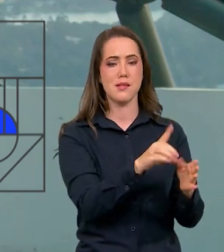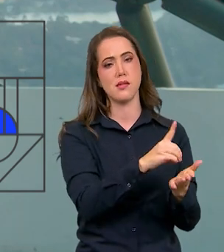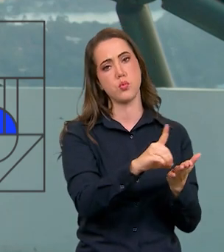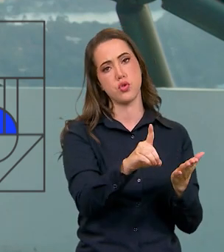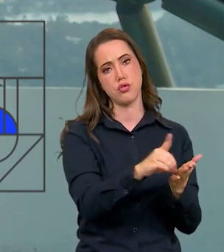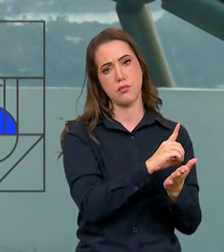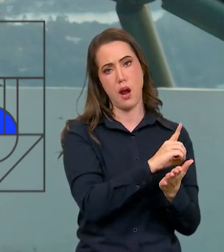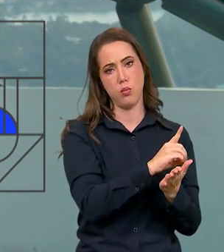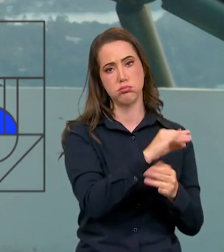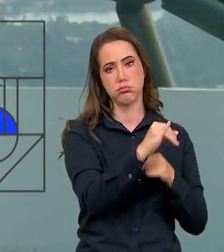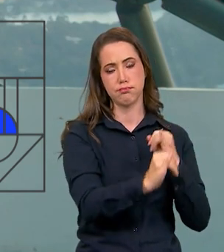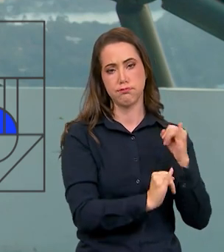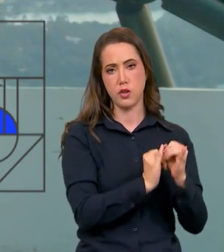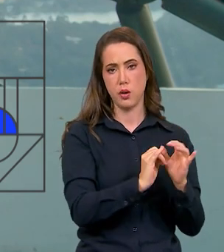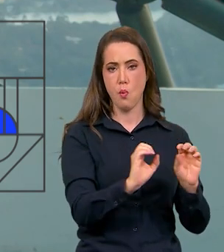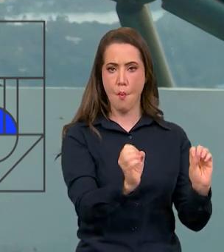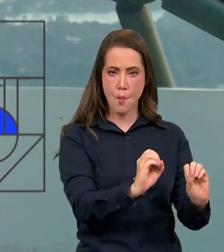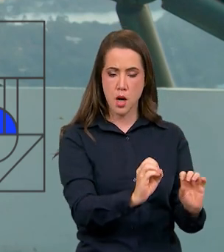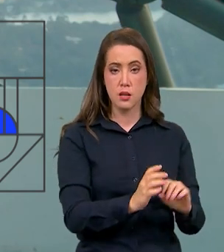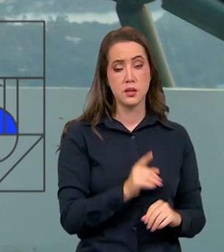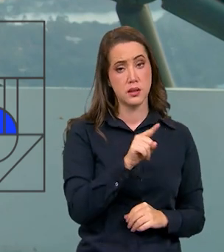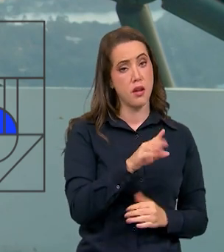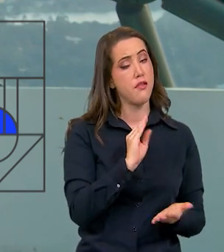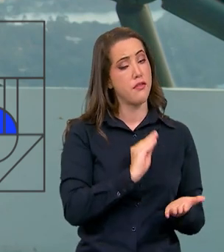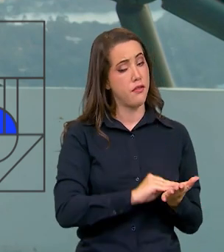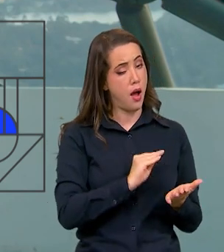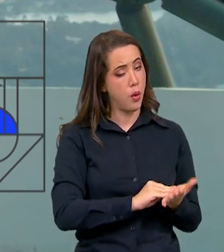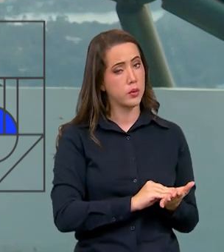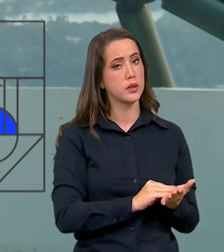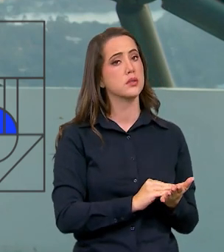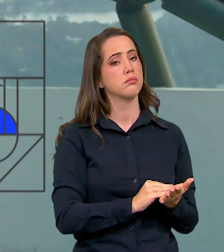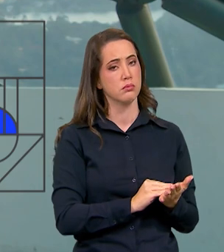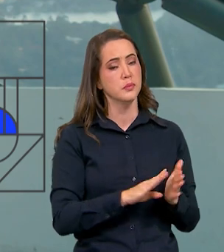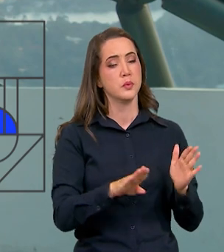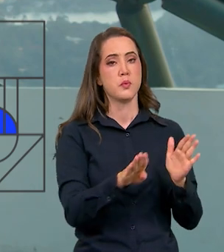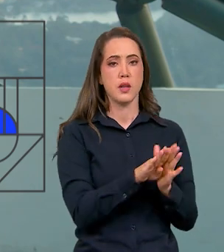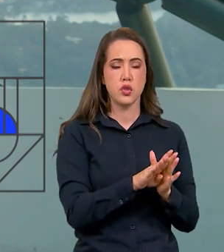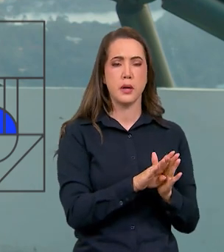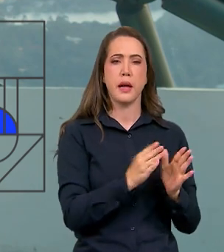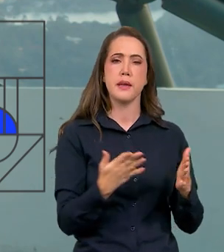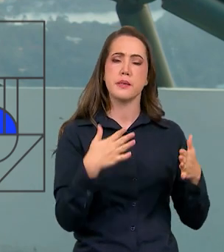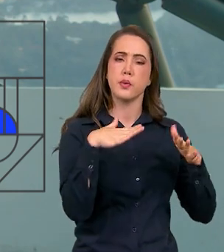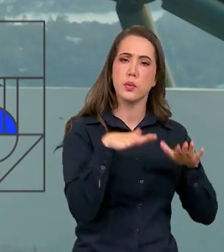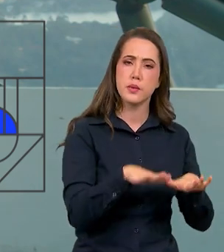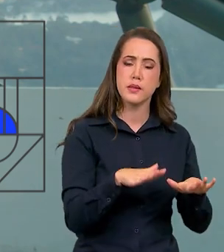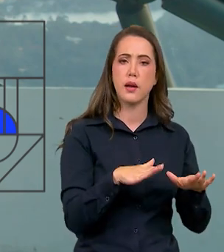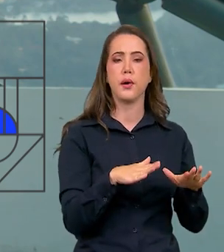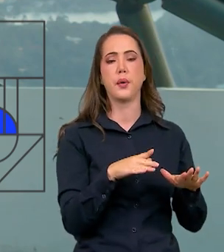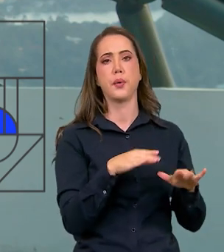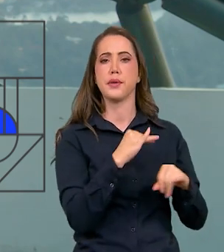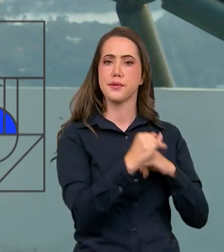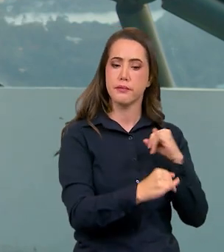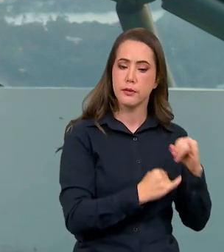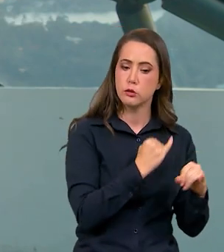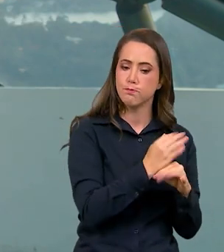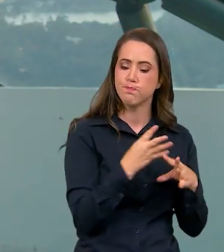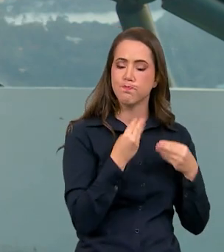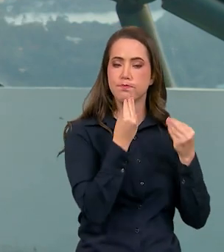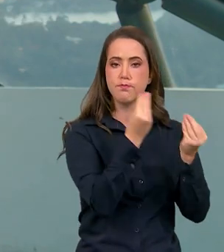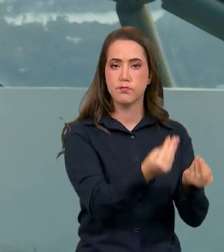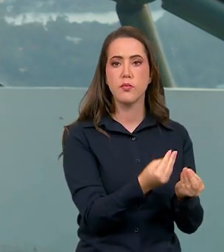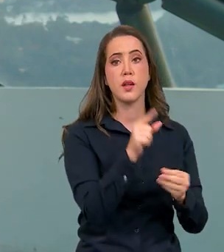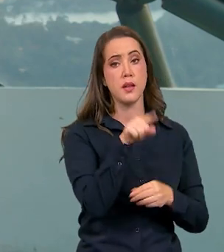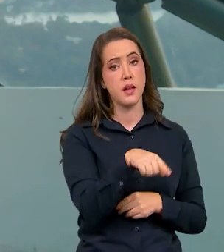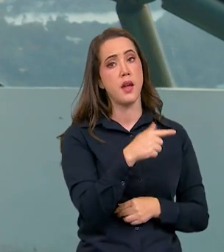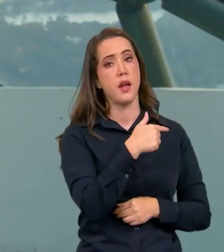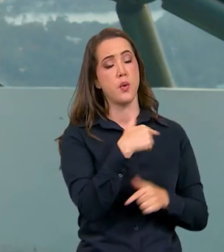digital, que ainda não chegou para eles essa inclusão, essa conectividade. E é